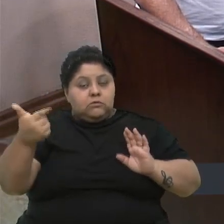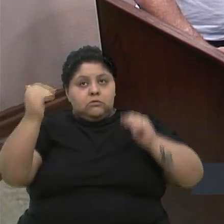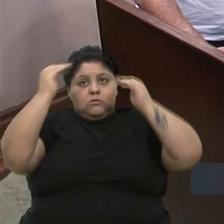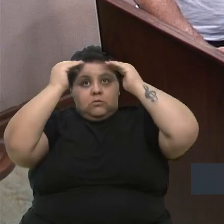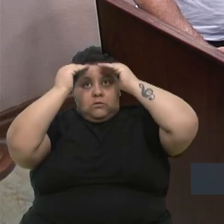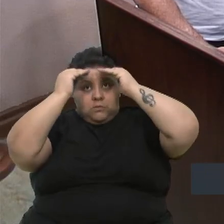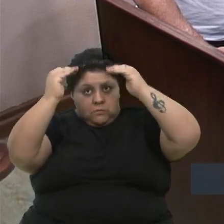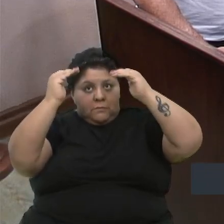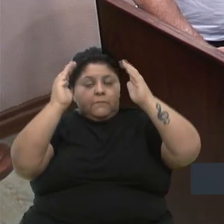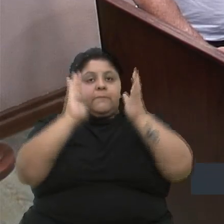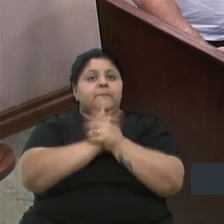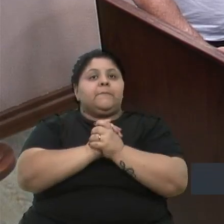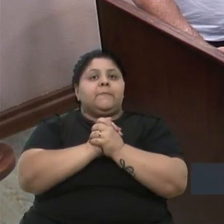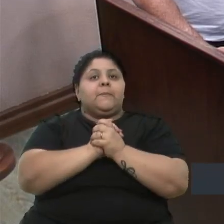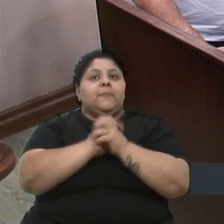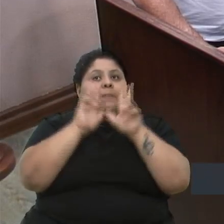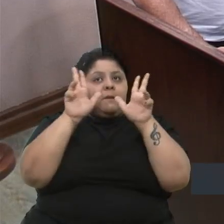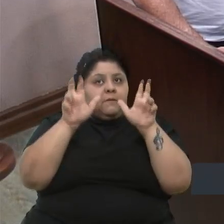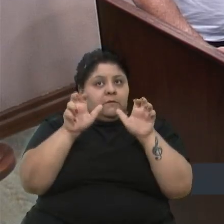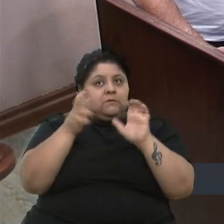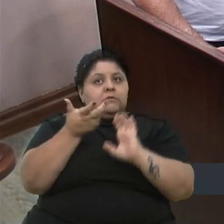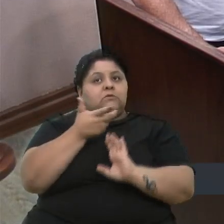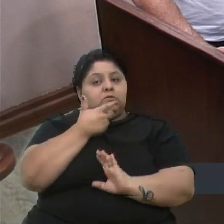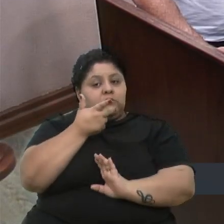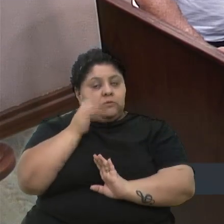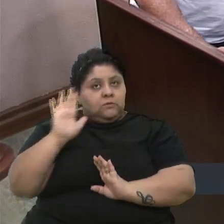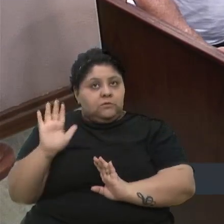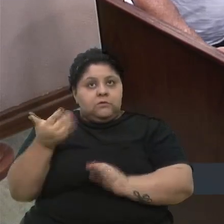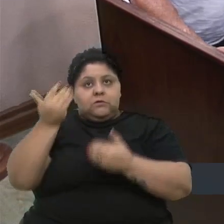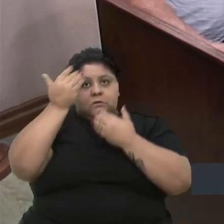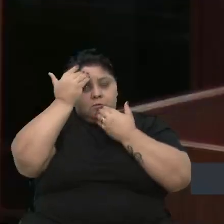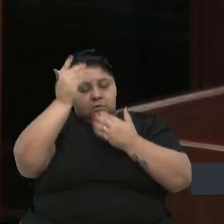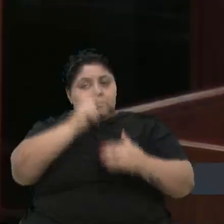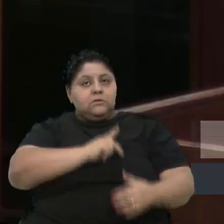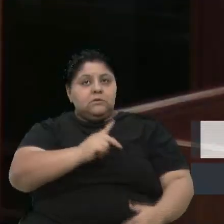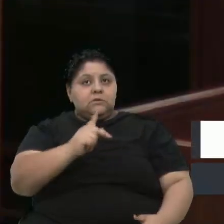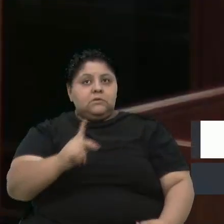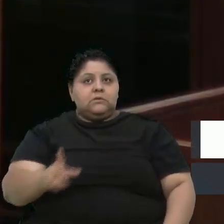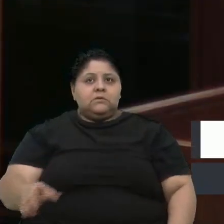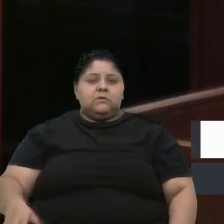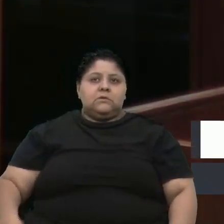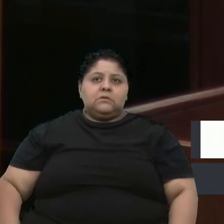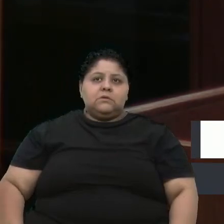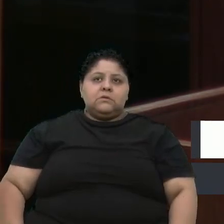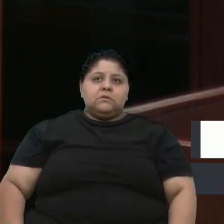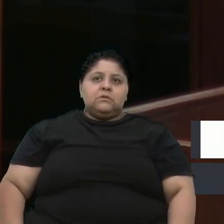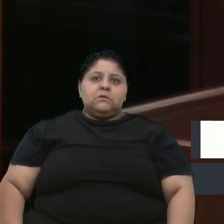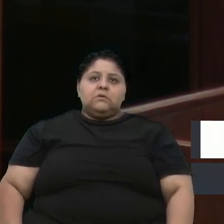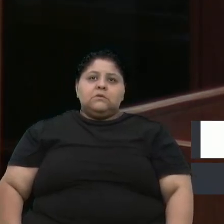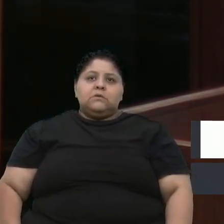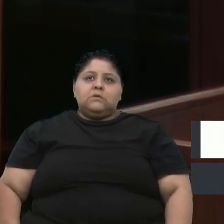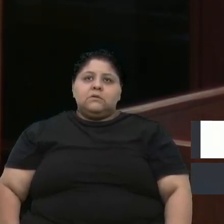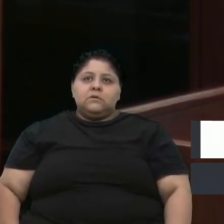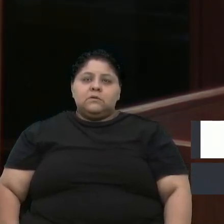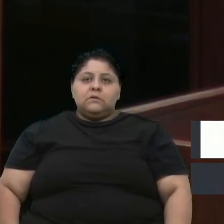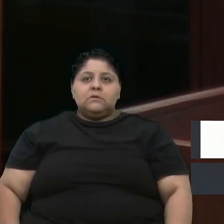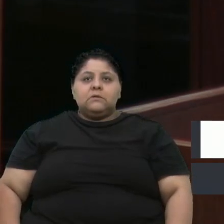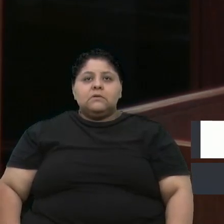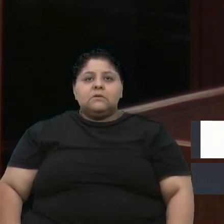o tema que o vereador está propondo. Obrigado, presidente. O vereador Xuxa, respeitarei, então. Obrigado, presidente.